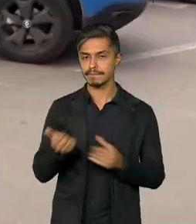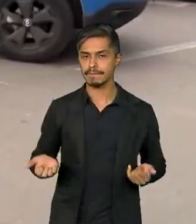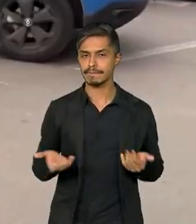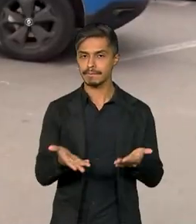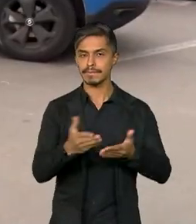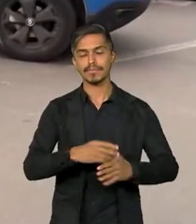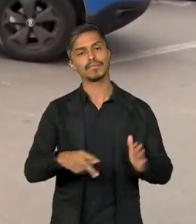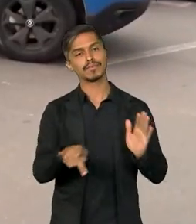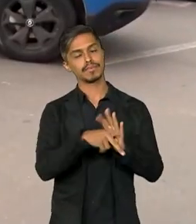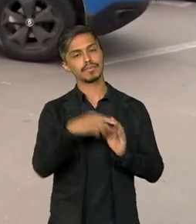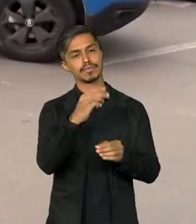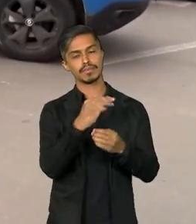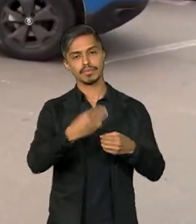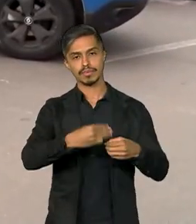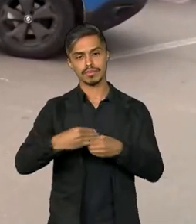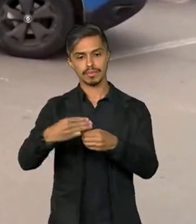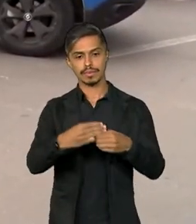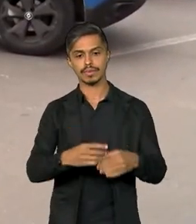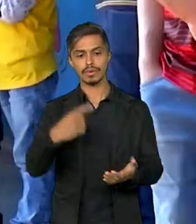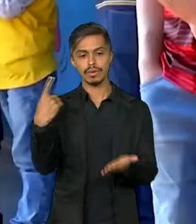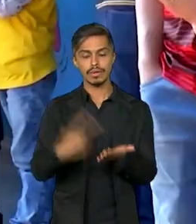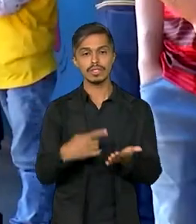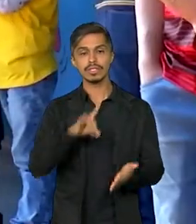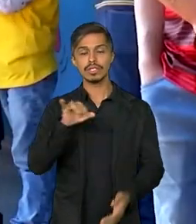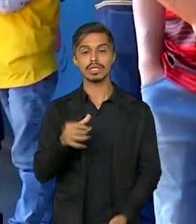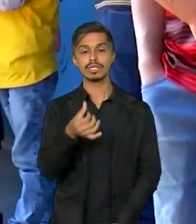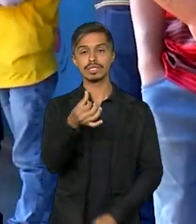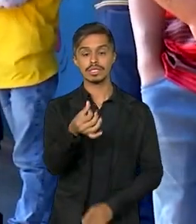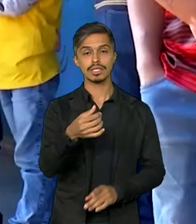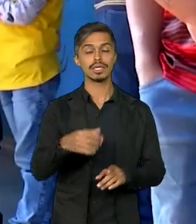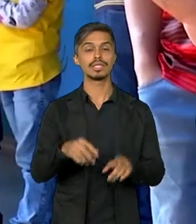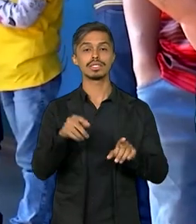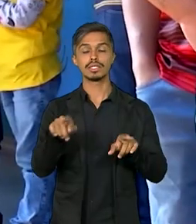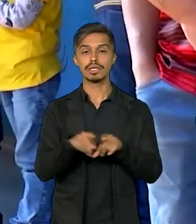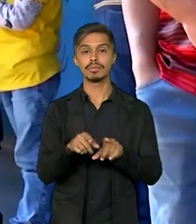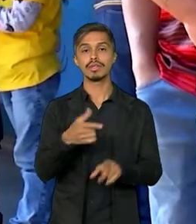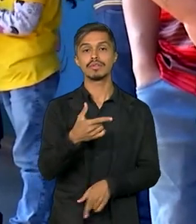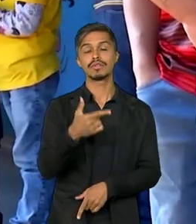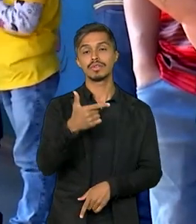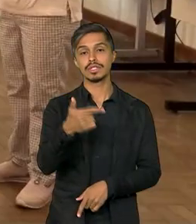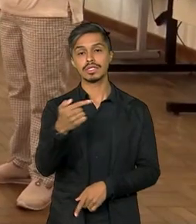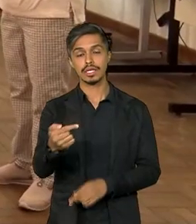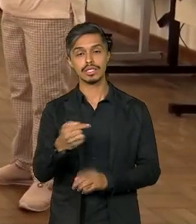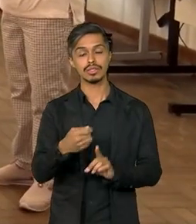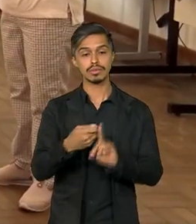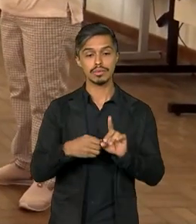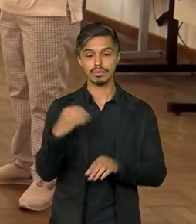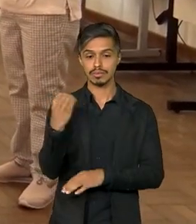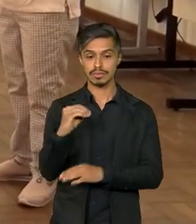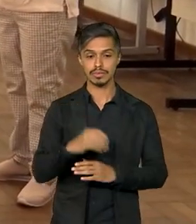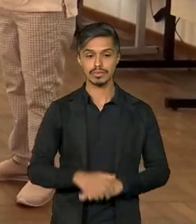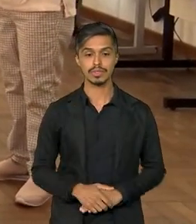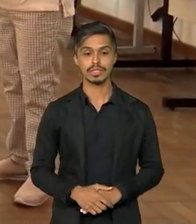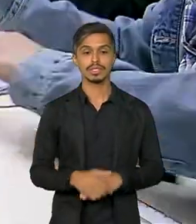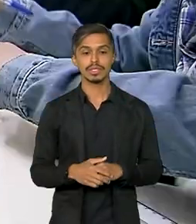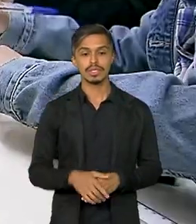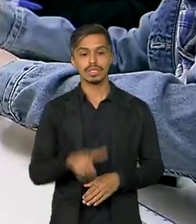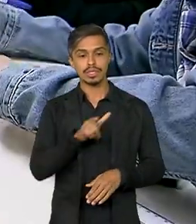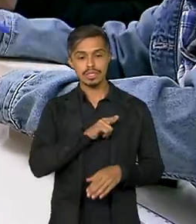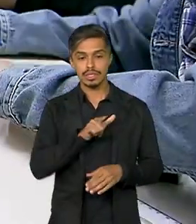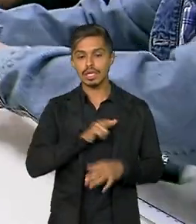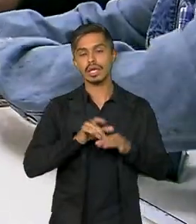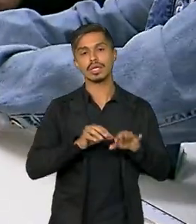eleições municipais, marcadas para os dias 6 e 27 de outubro, o que inclui o transporte de urnas eletrônicas,